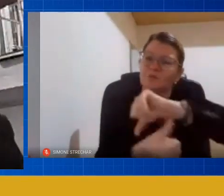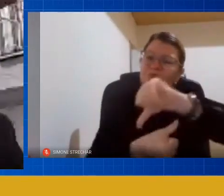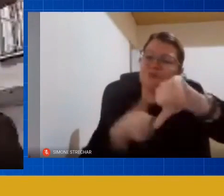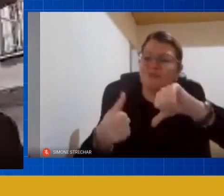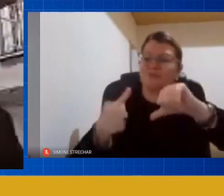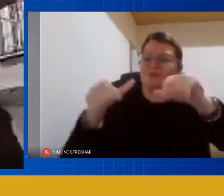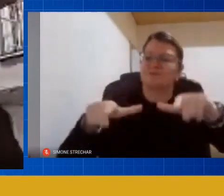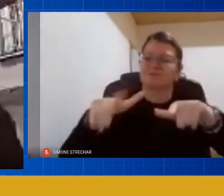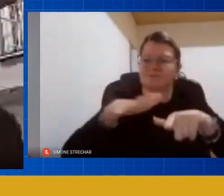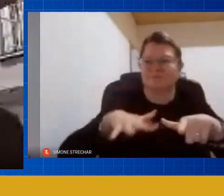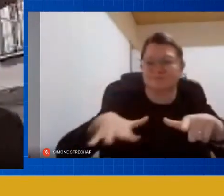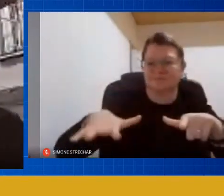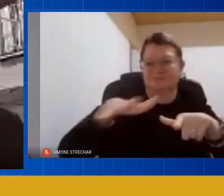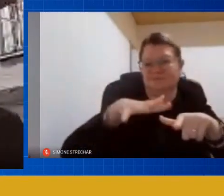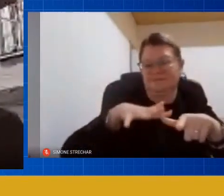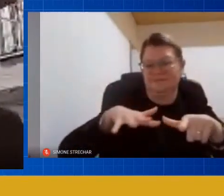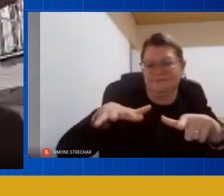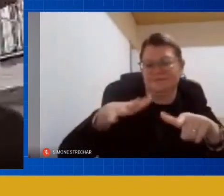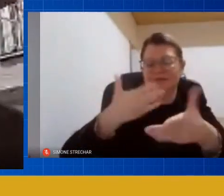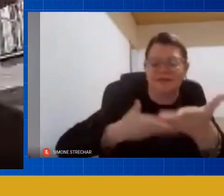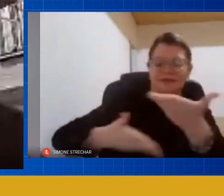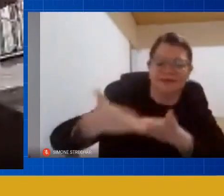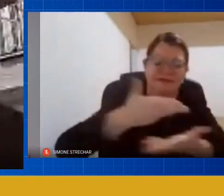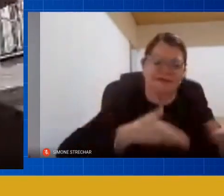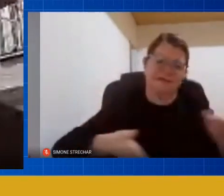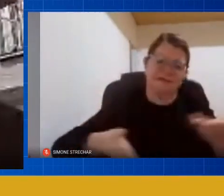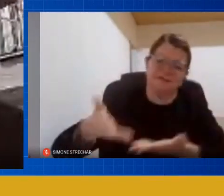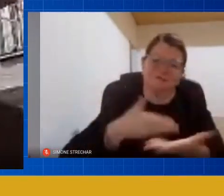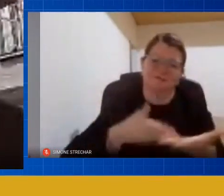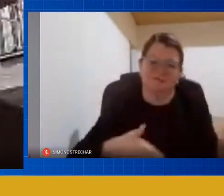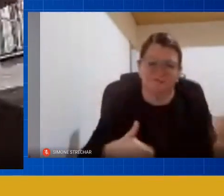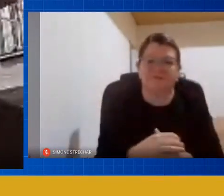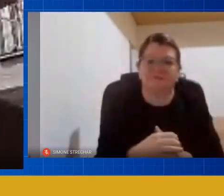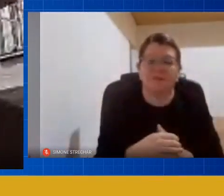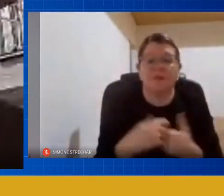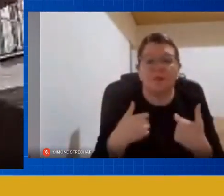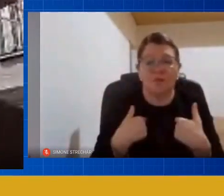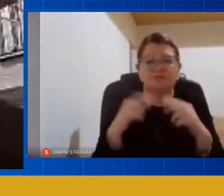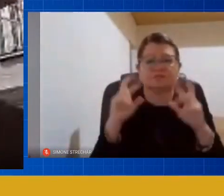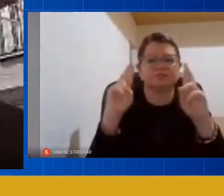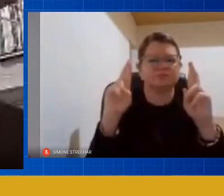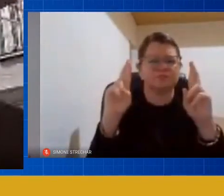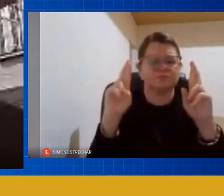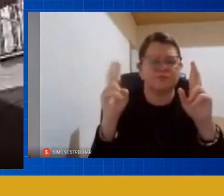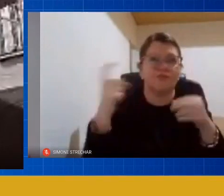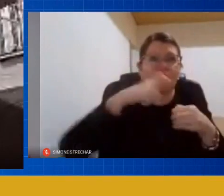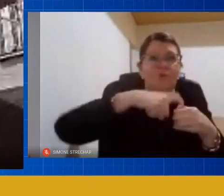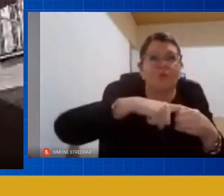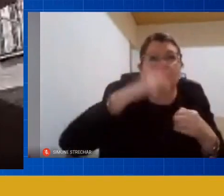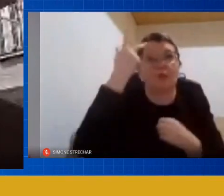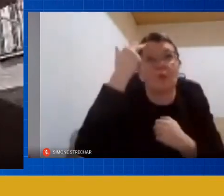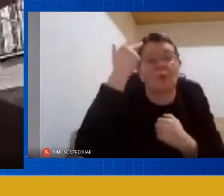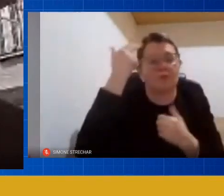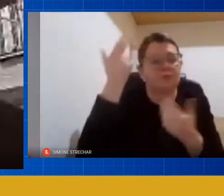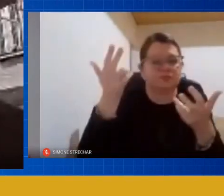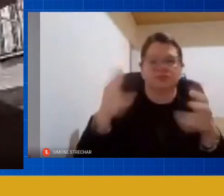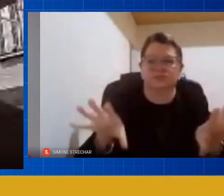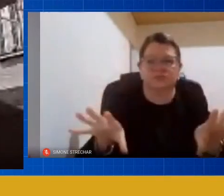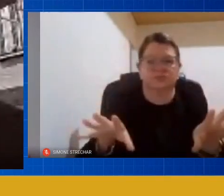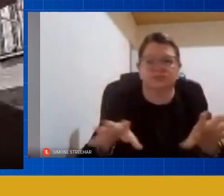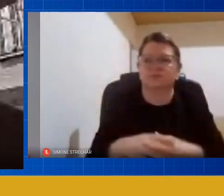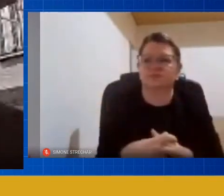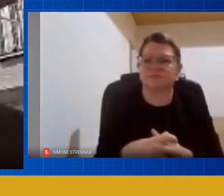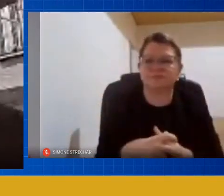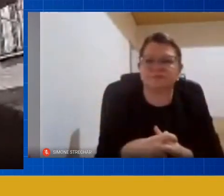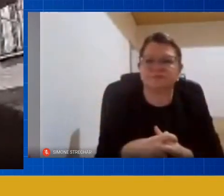vivem através dessa interação mínima então a minha torcida é que as coisas não voltem ao normal é que de